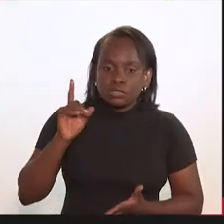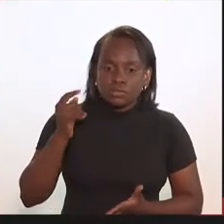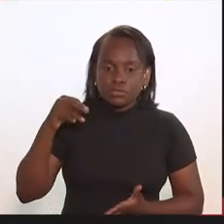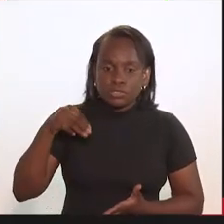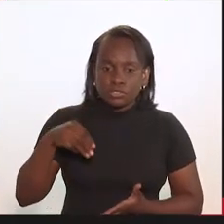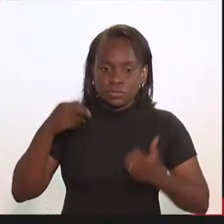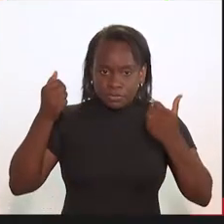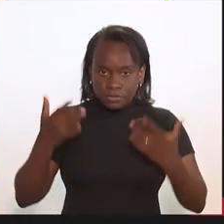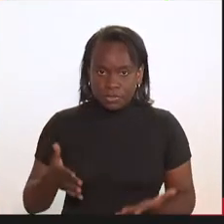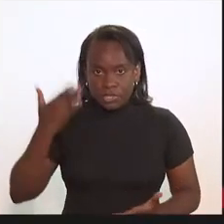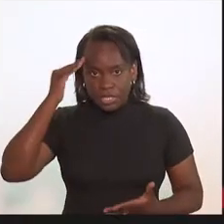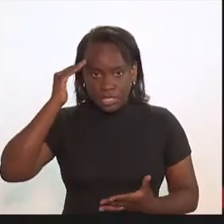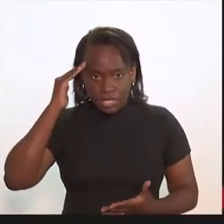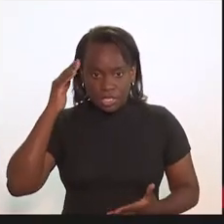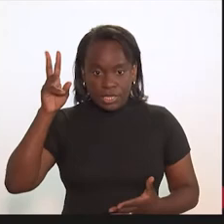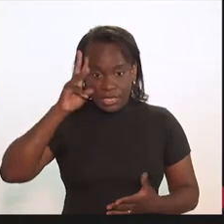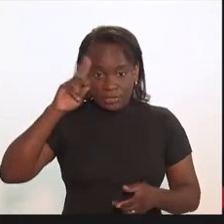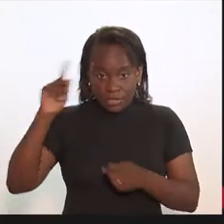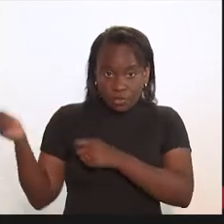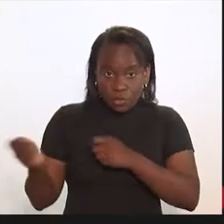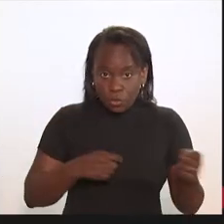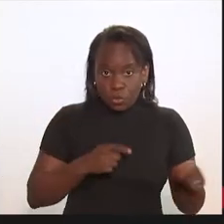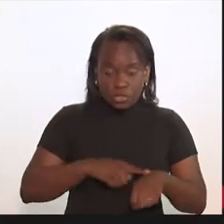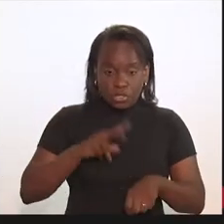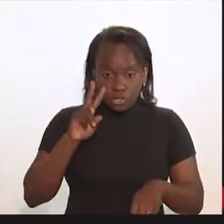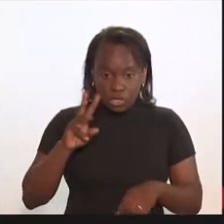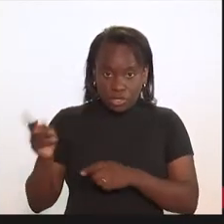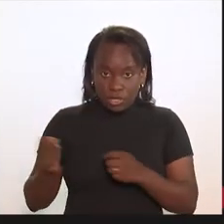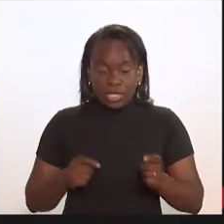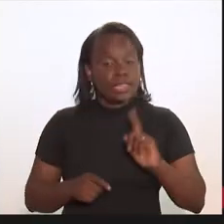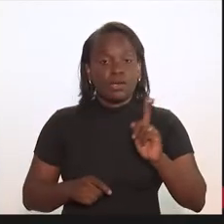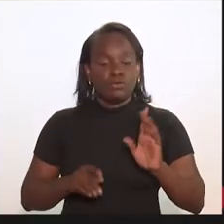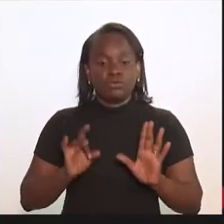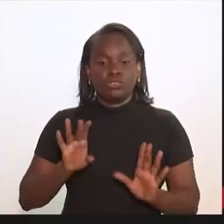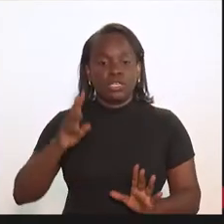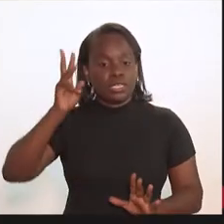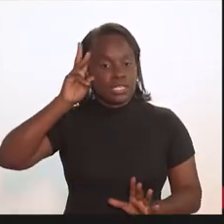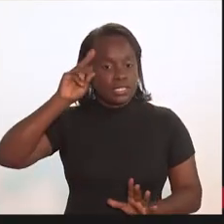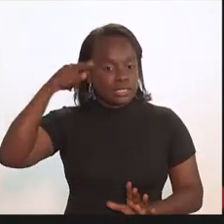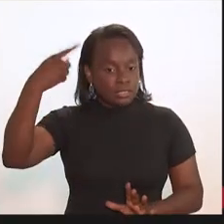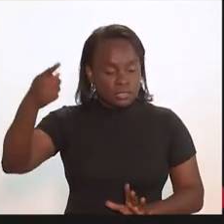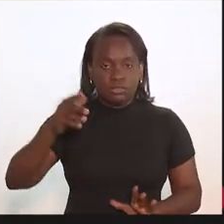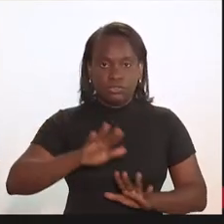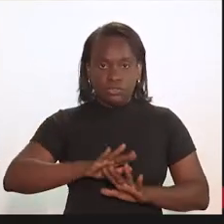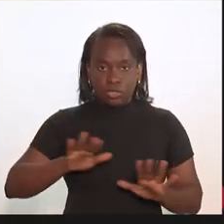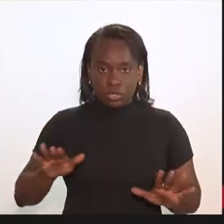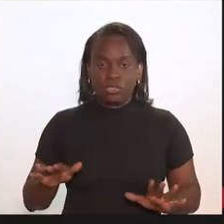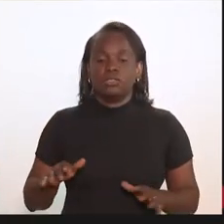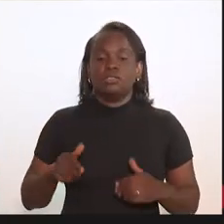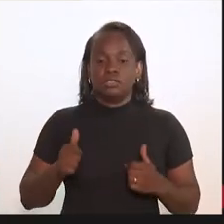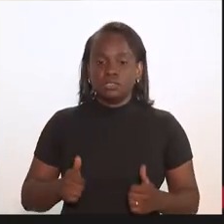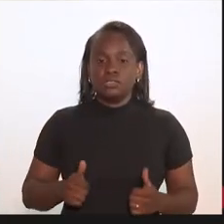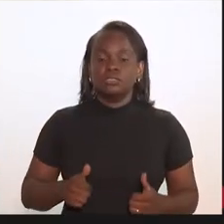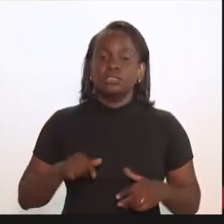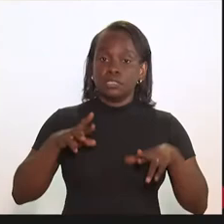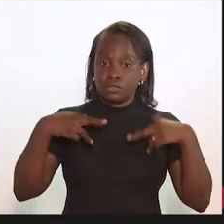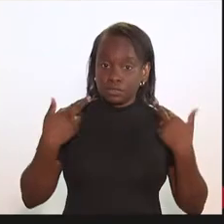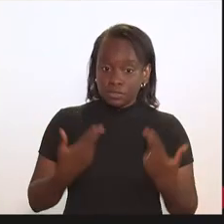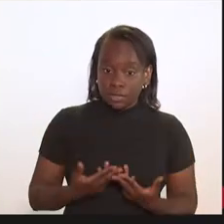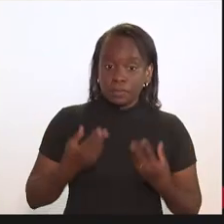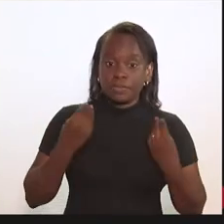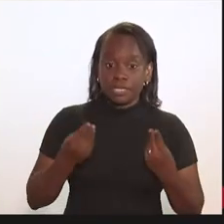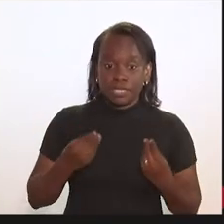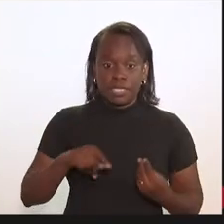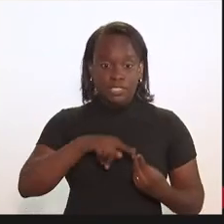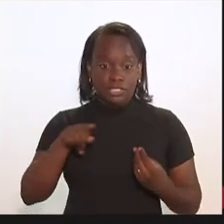Presidente, só para poder entender, toda terça-feira, duas horas, por regularidade... Não, a próxima terça-feira seria a reunião